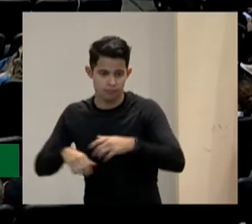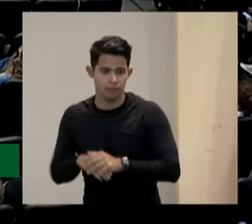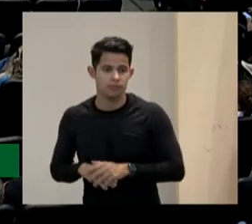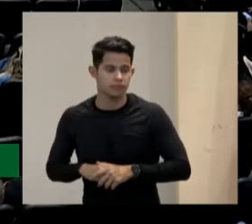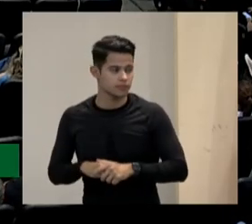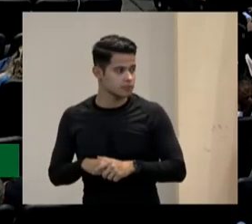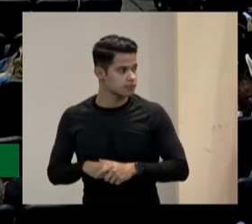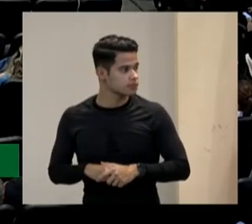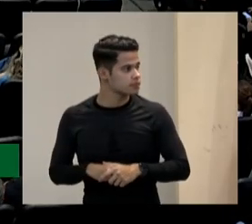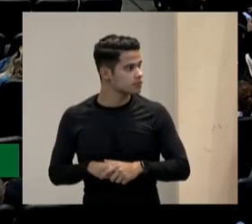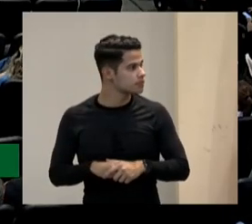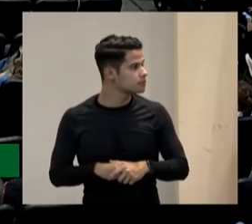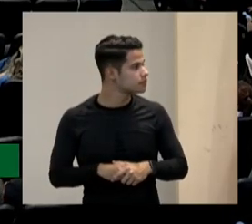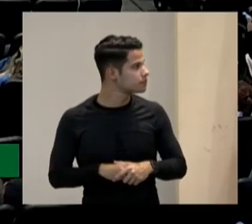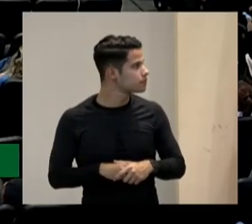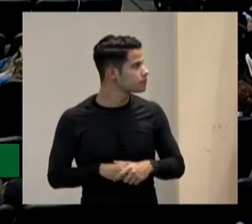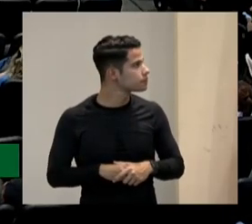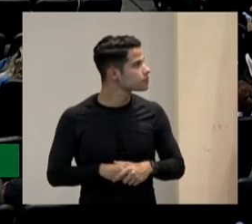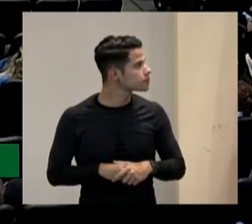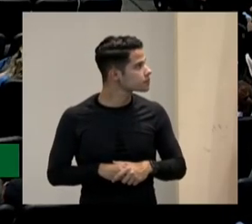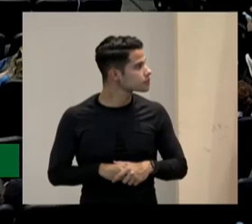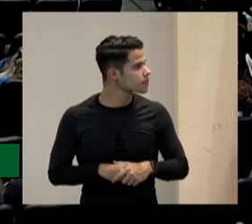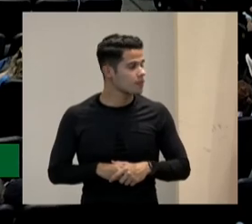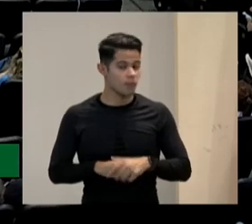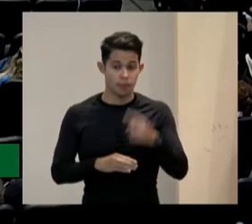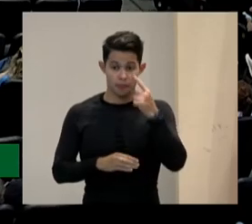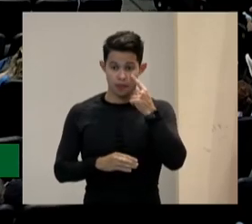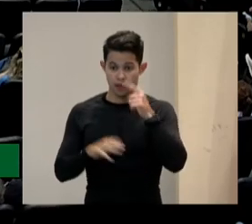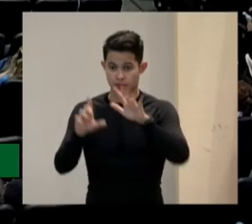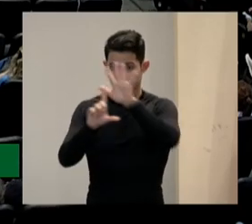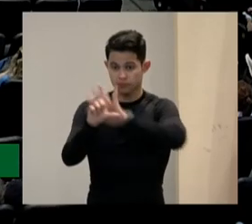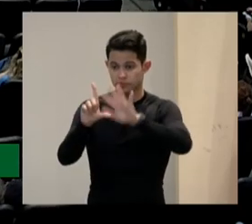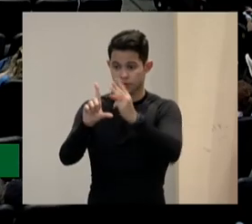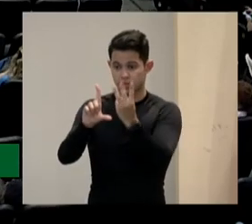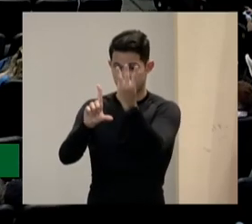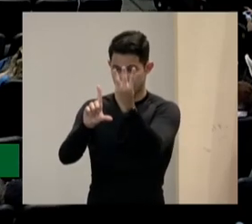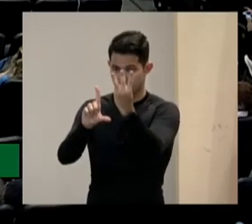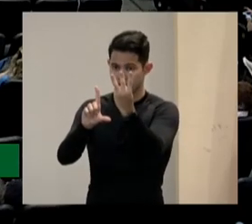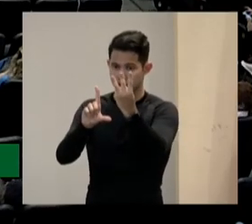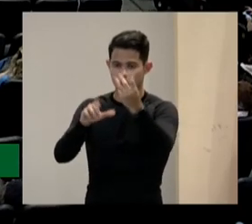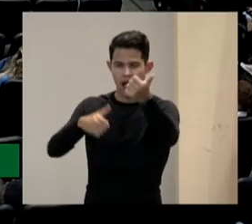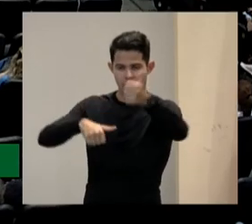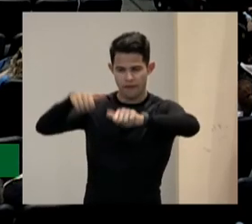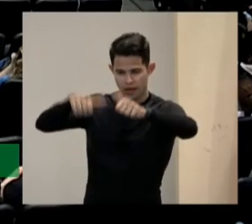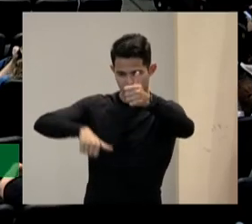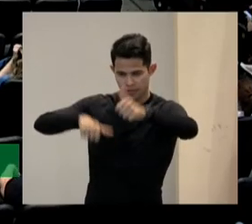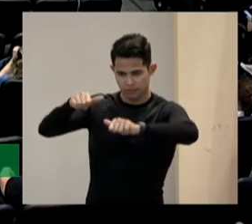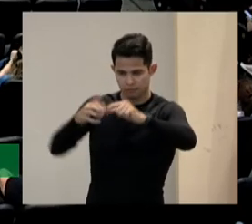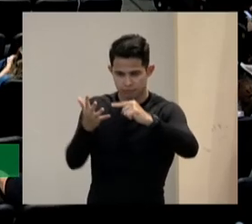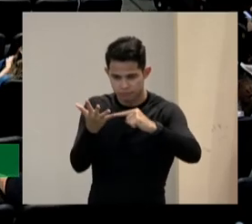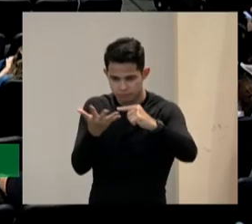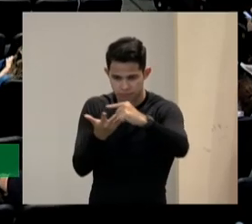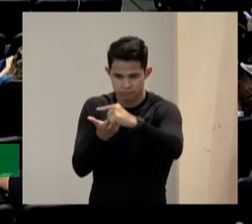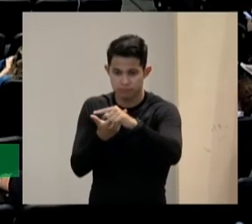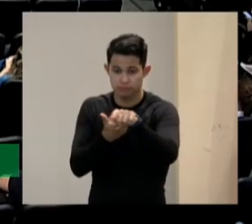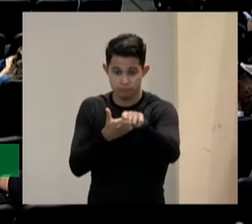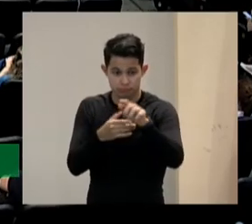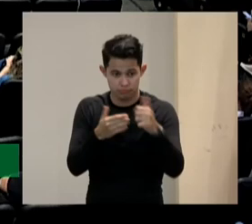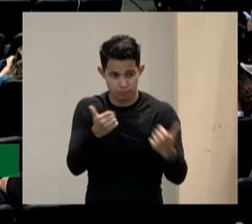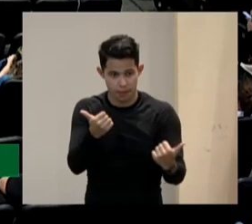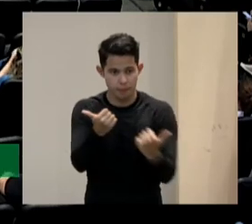empolga e a gente não sabe estes pontos de verificação repito são os que nos sirven para